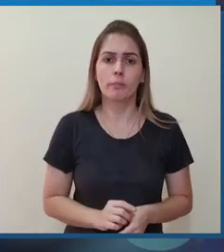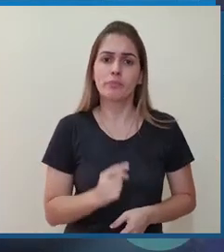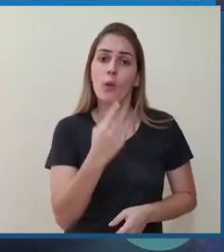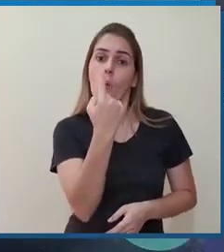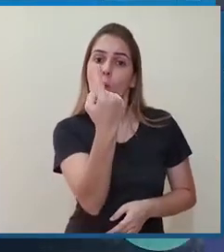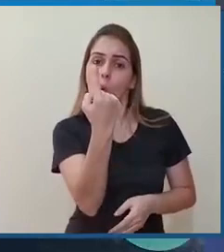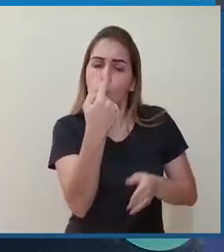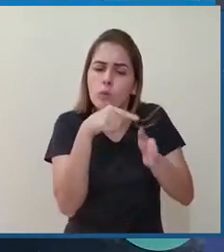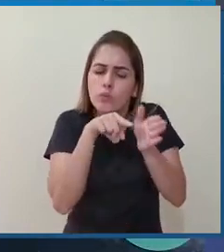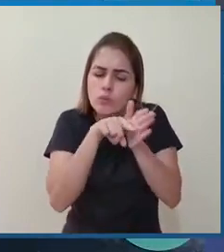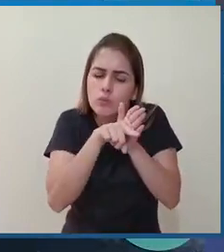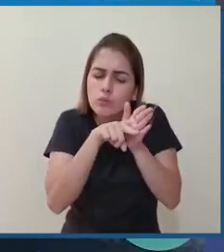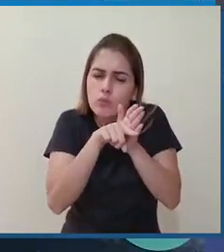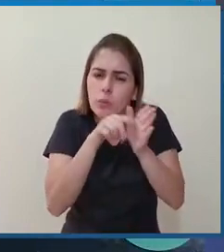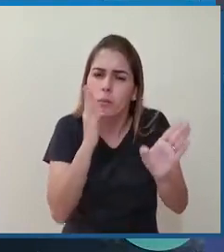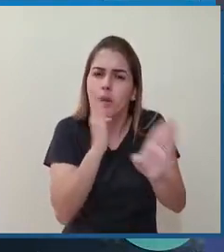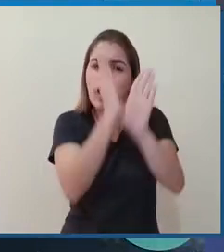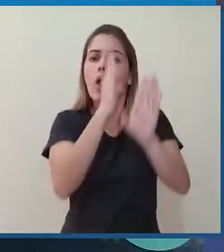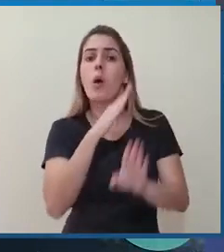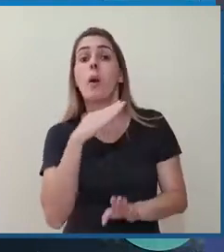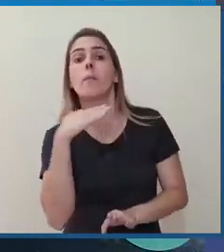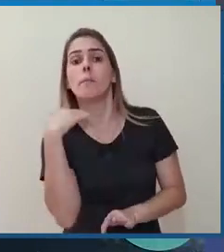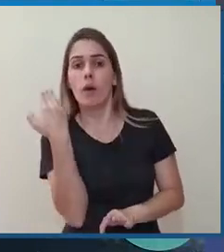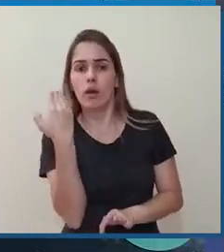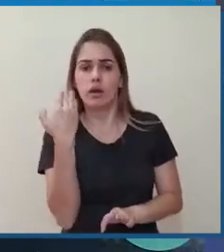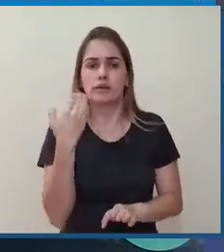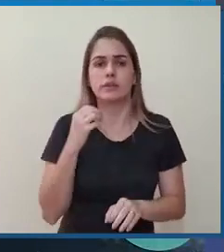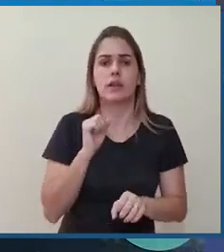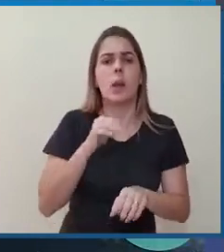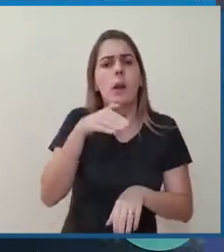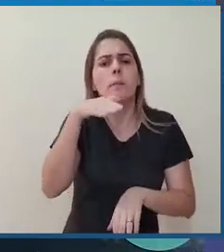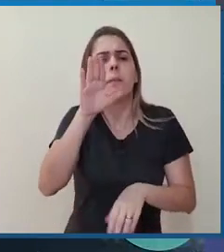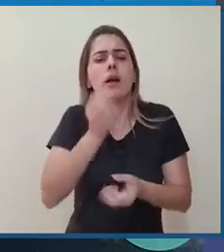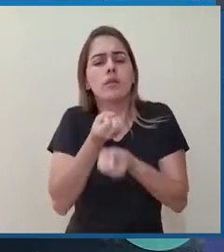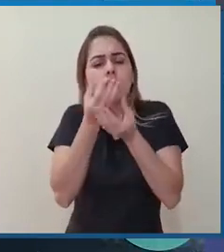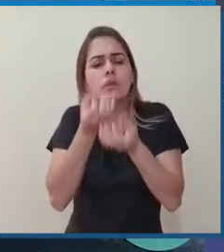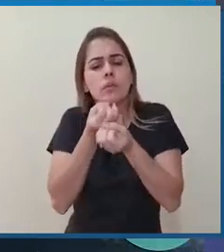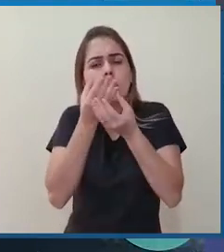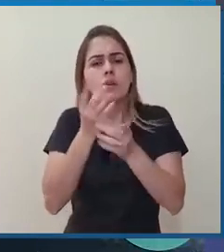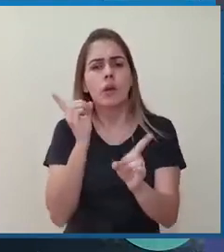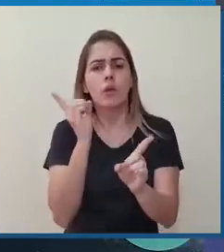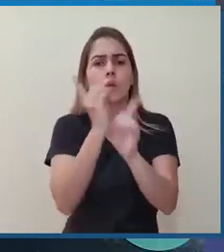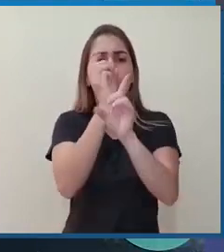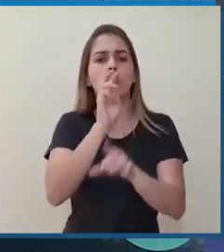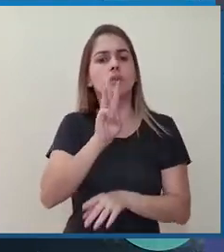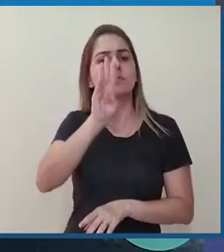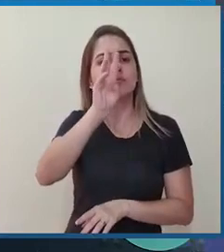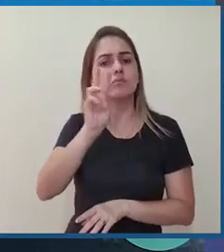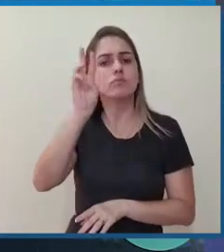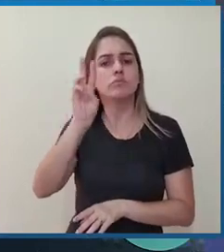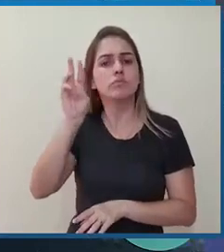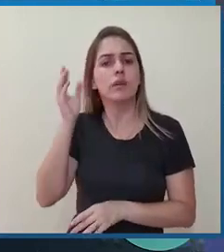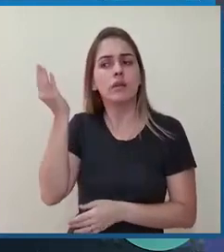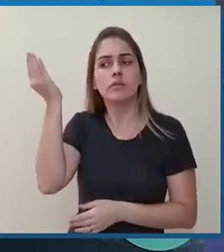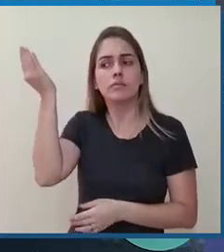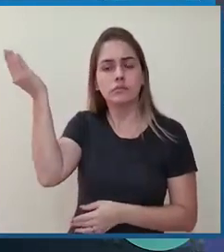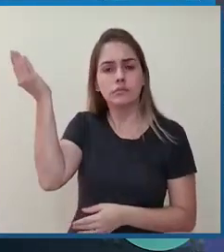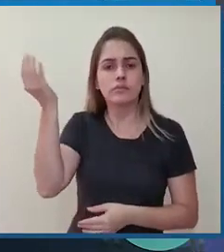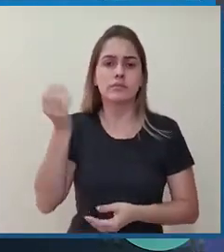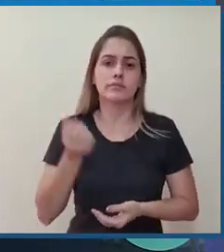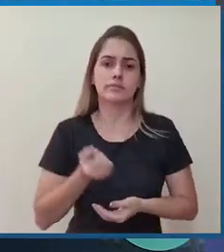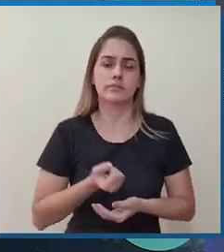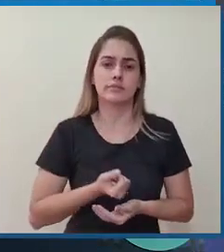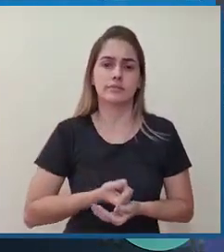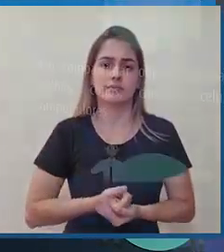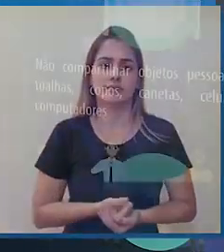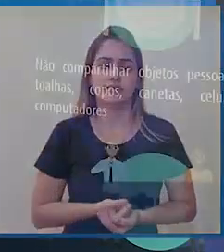investigação. Para mais informações, acesse www.limeira.sp.gov